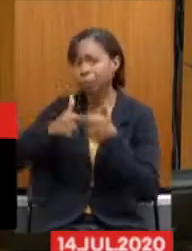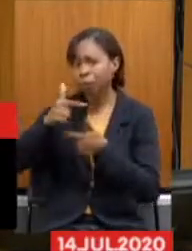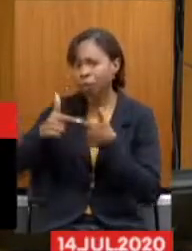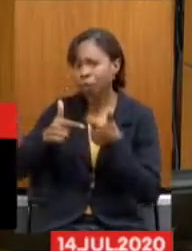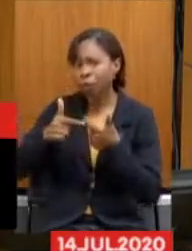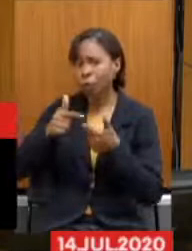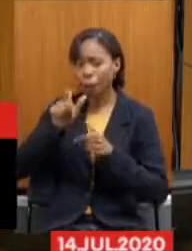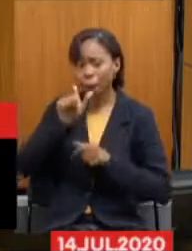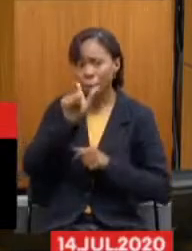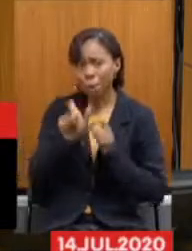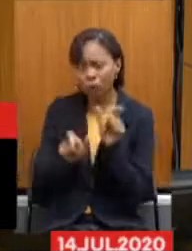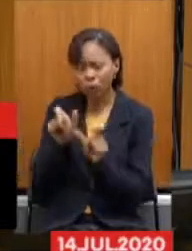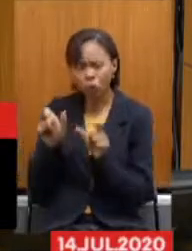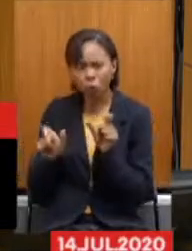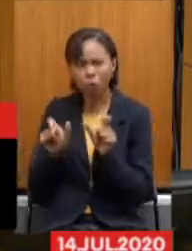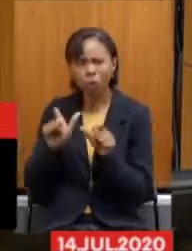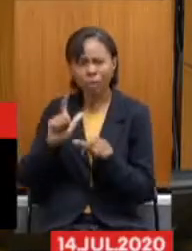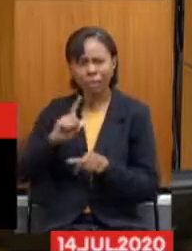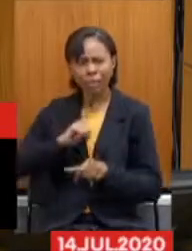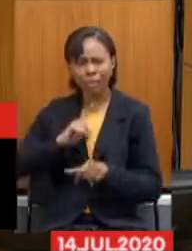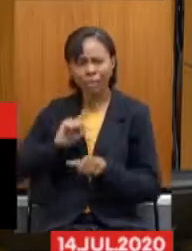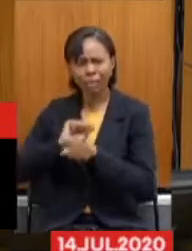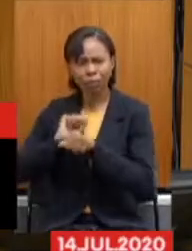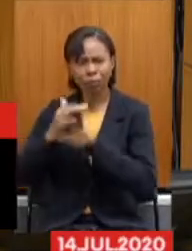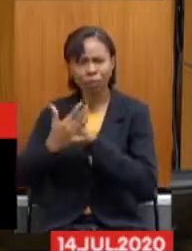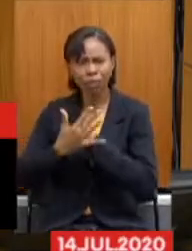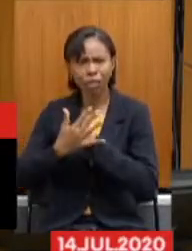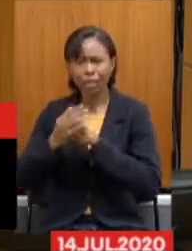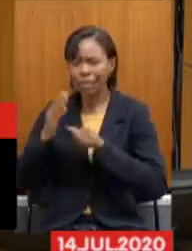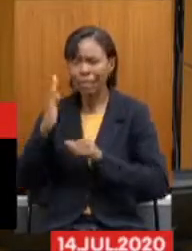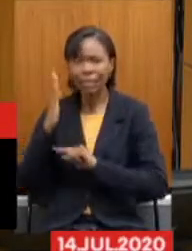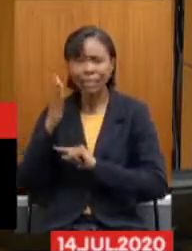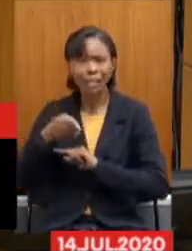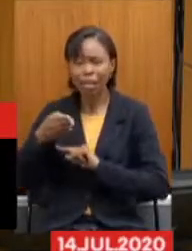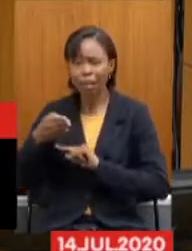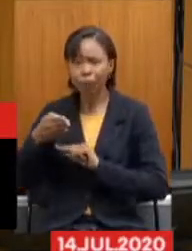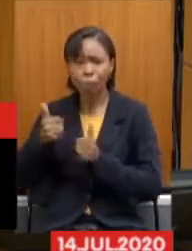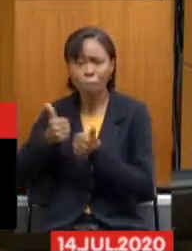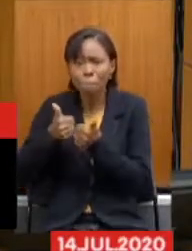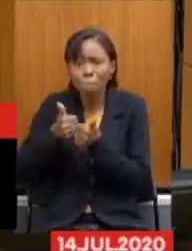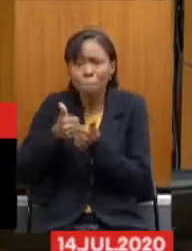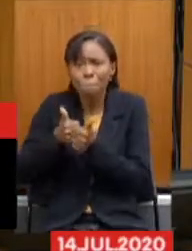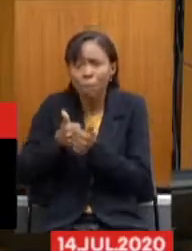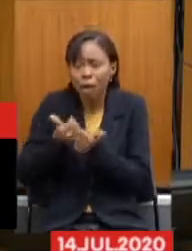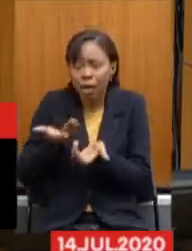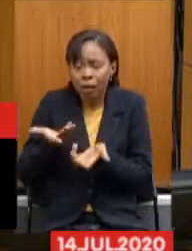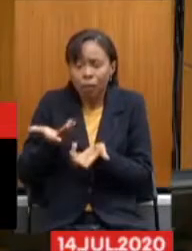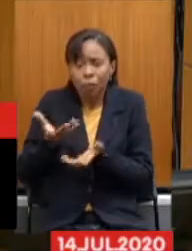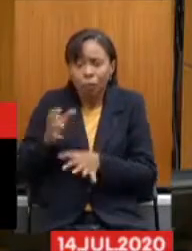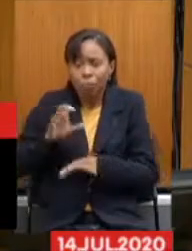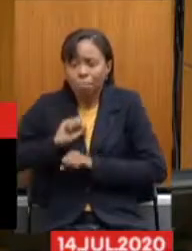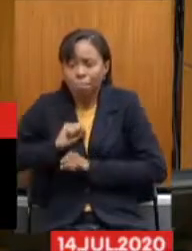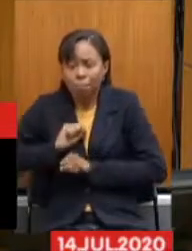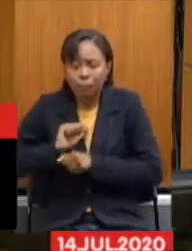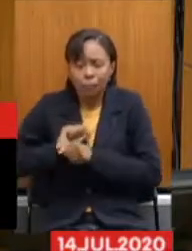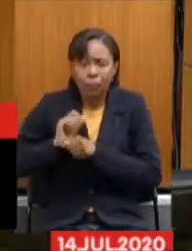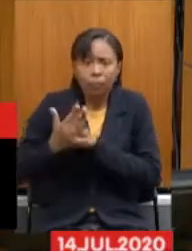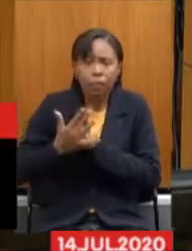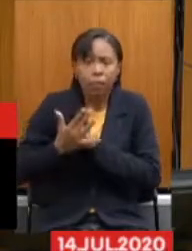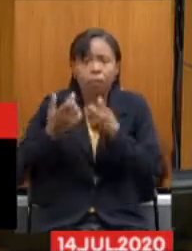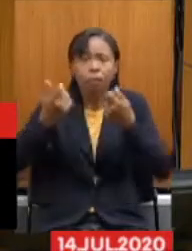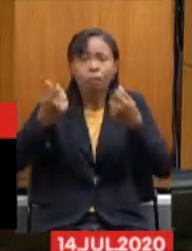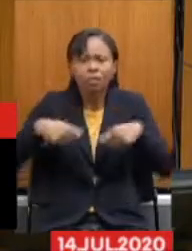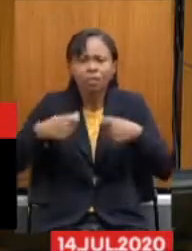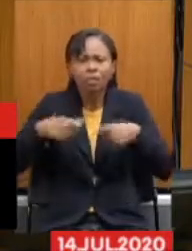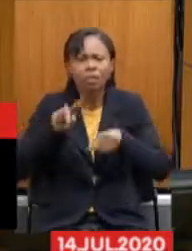estamos lidando direto com o vírus, nós merecíamos ter a proteção adequada, se é